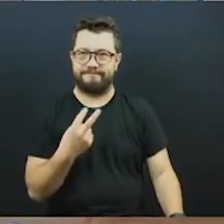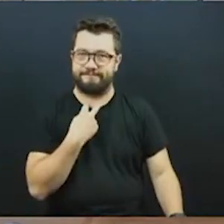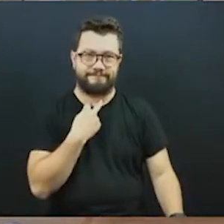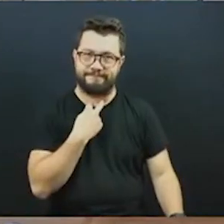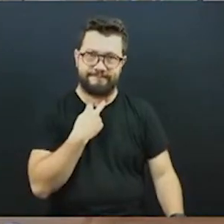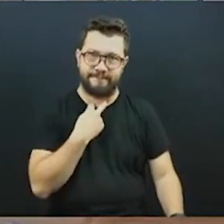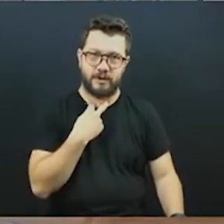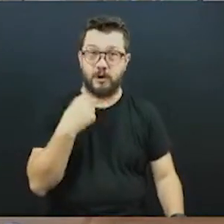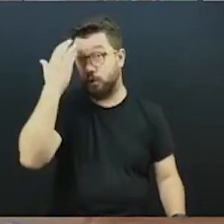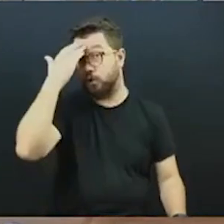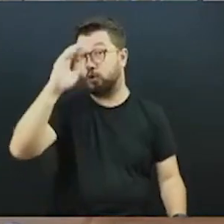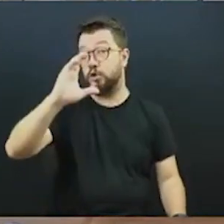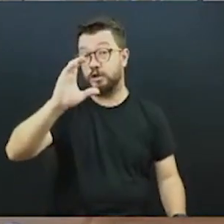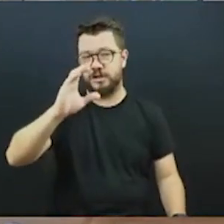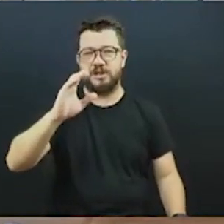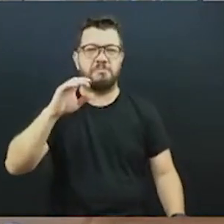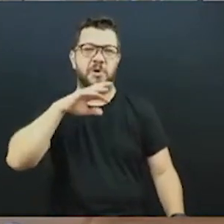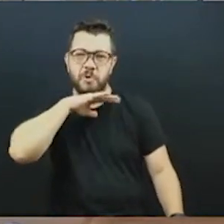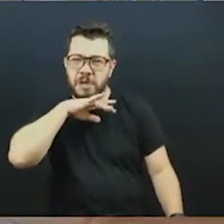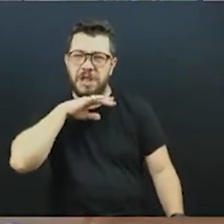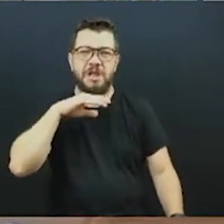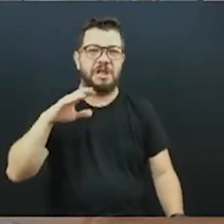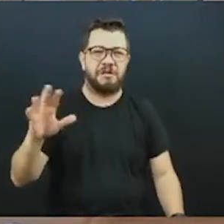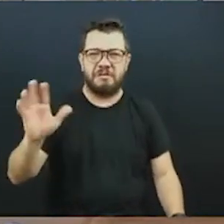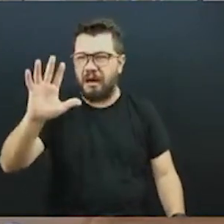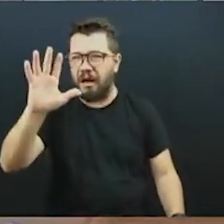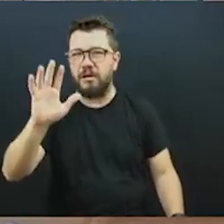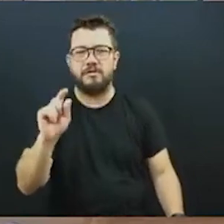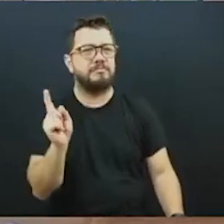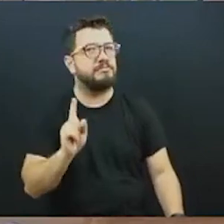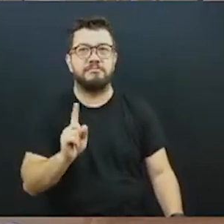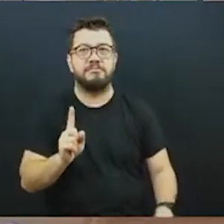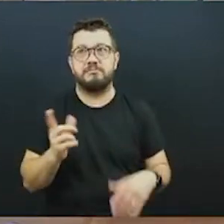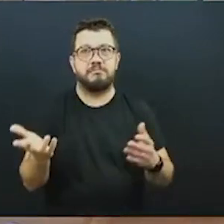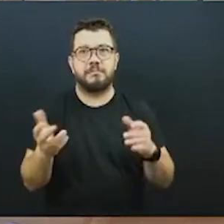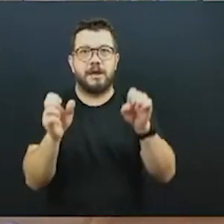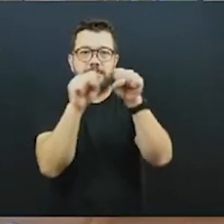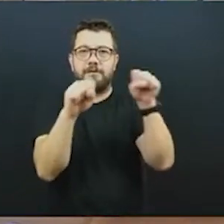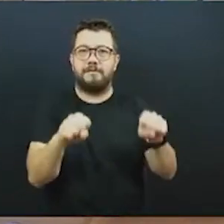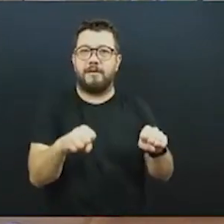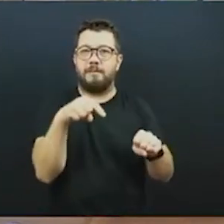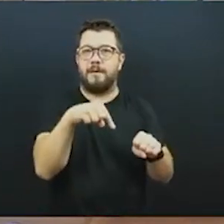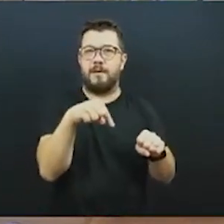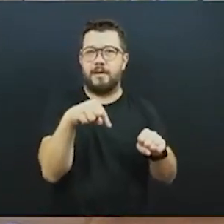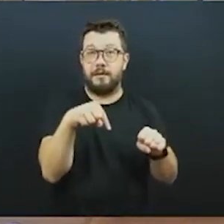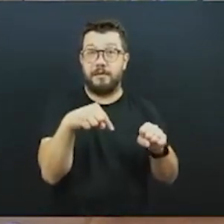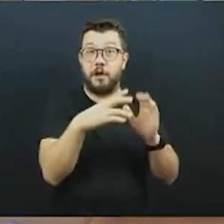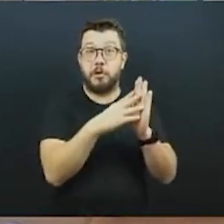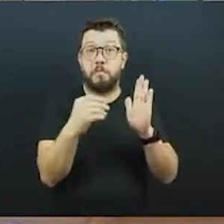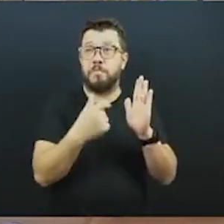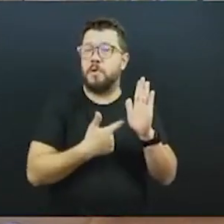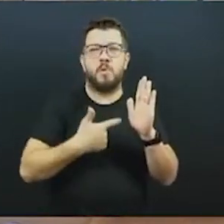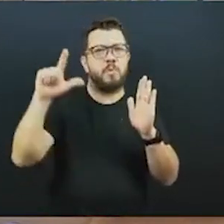é ineficiente, que é o mais caro do Brasil, se ele tem um sistema que foi copiado no mundo inteiro por cidades e de países